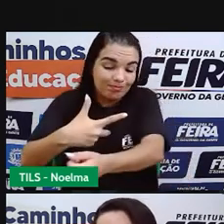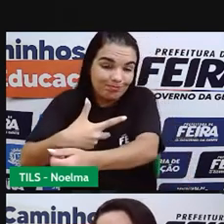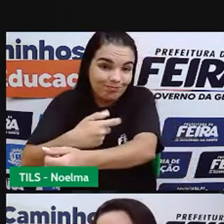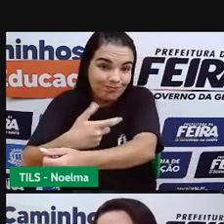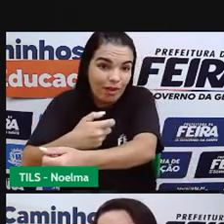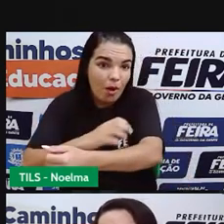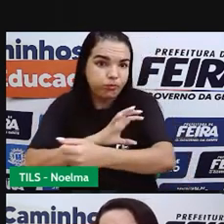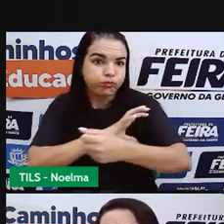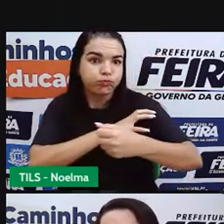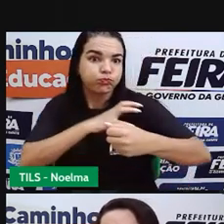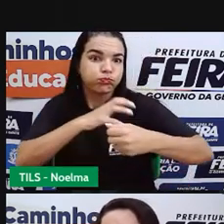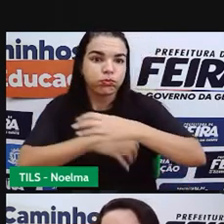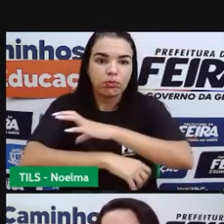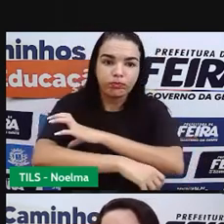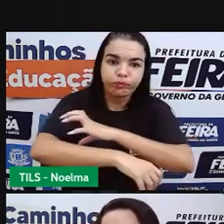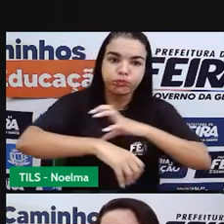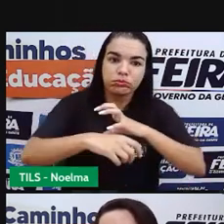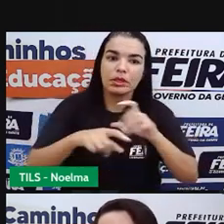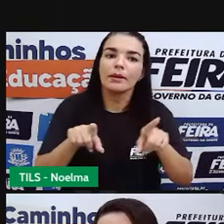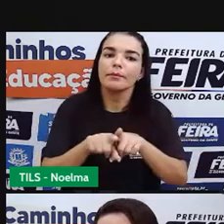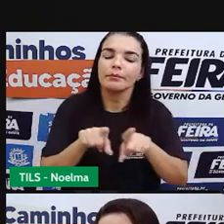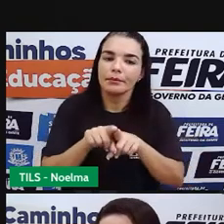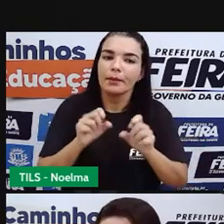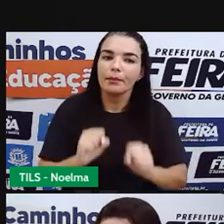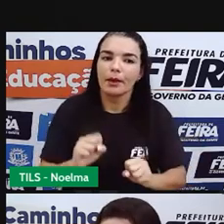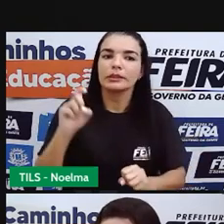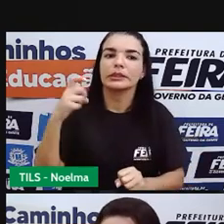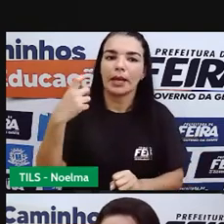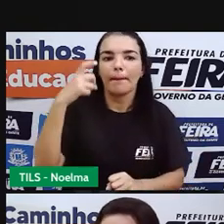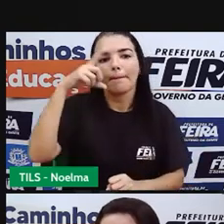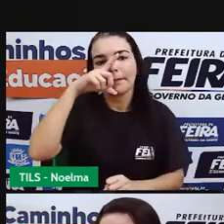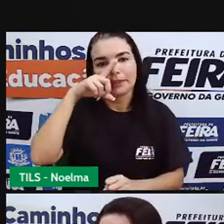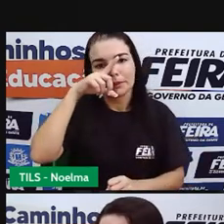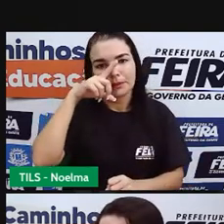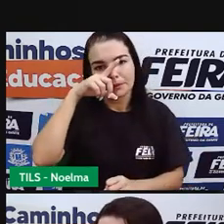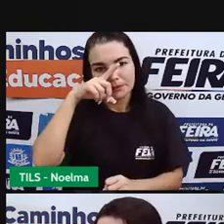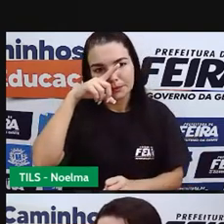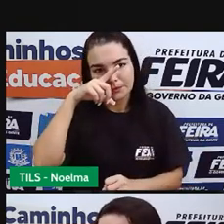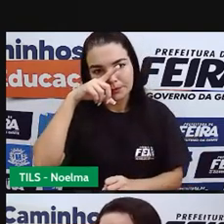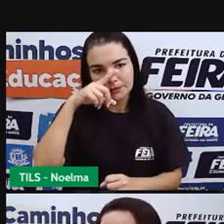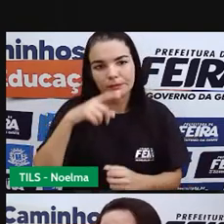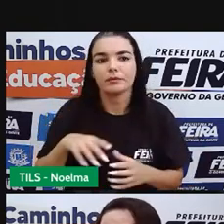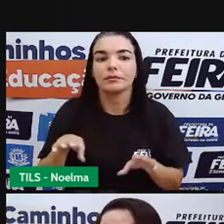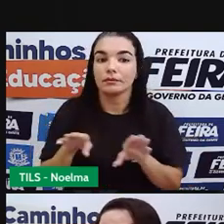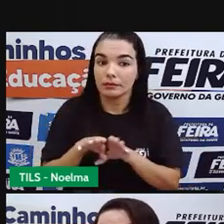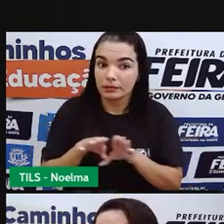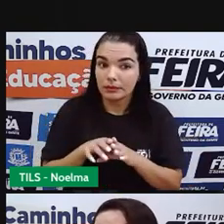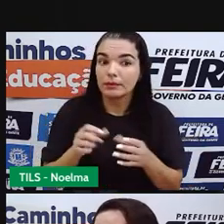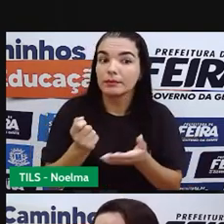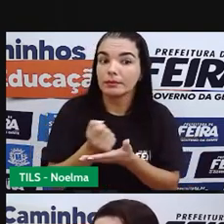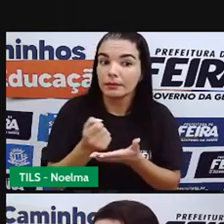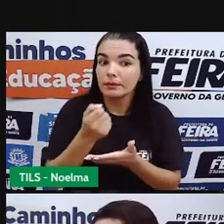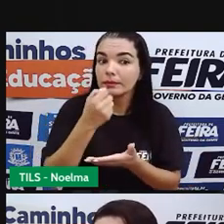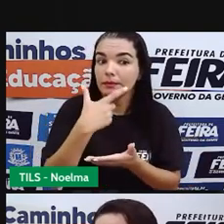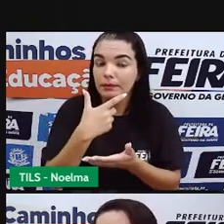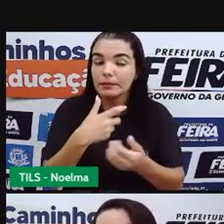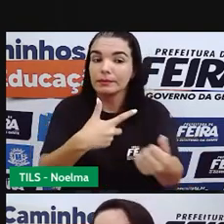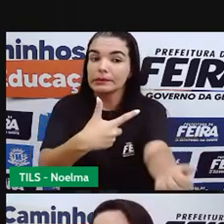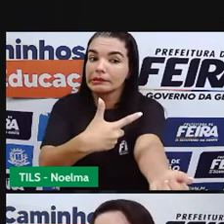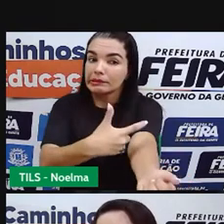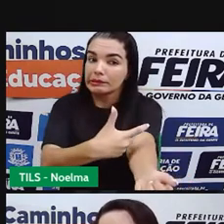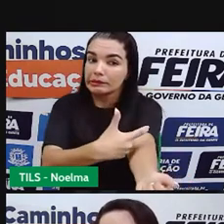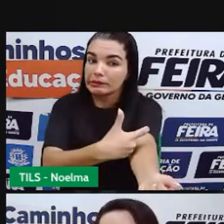a fim de aumentar aí a sua massa muscular. E anabolizantes esses podem prejudicar muito, né?